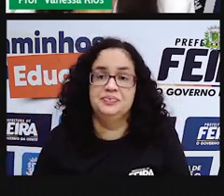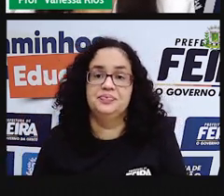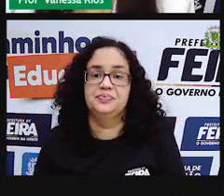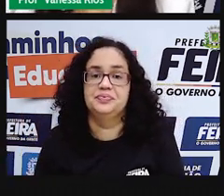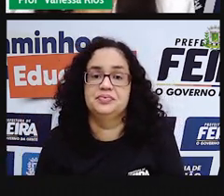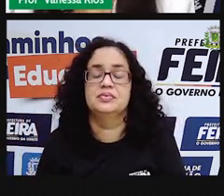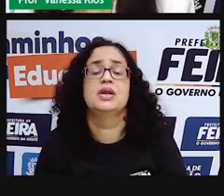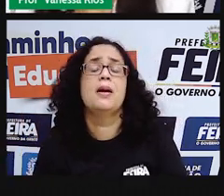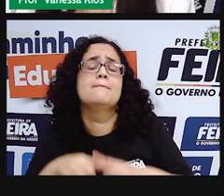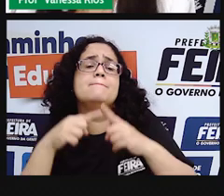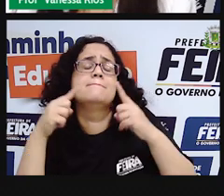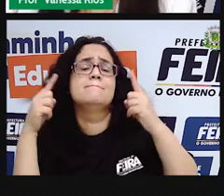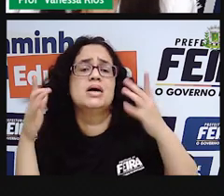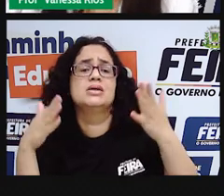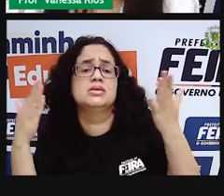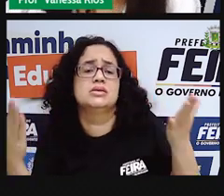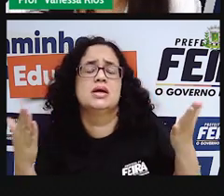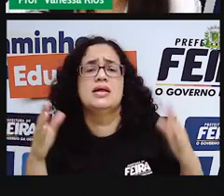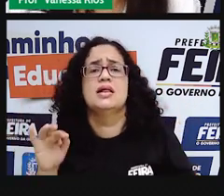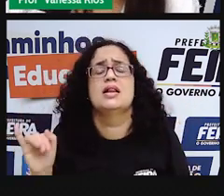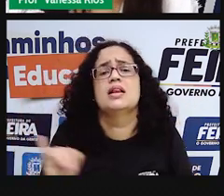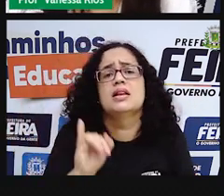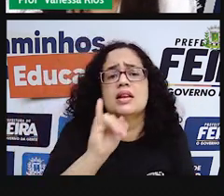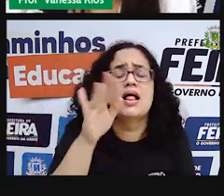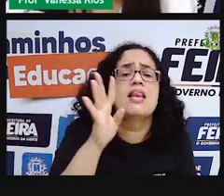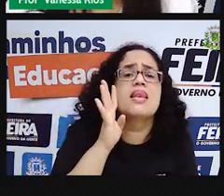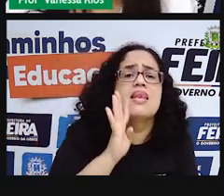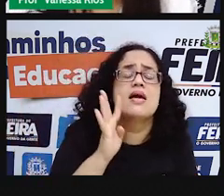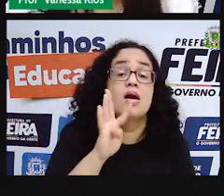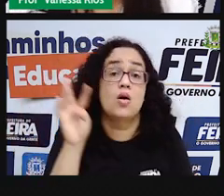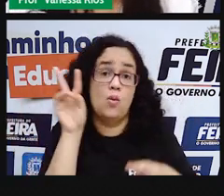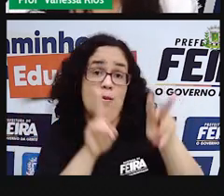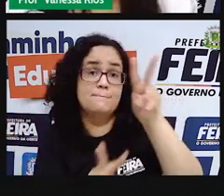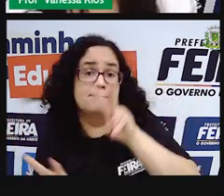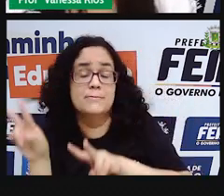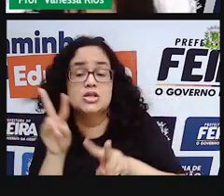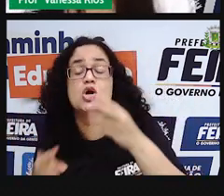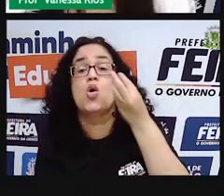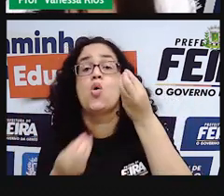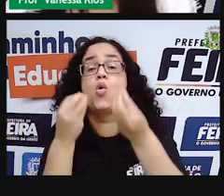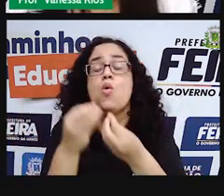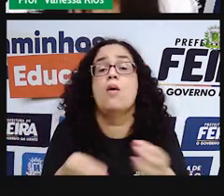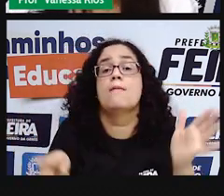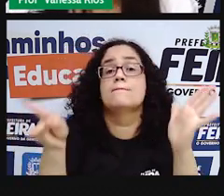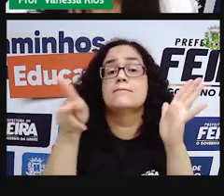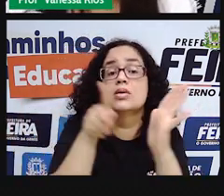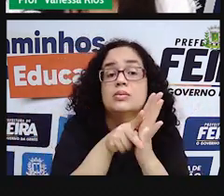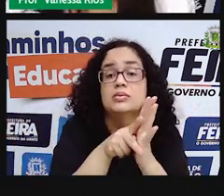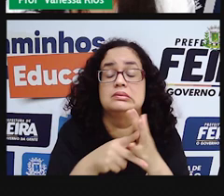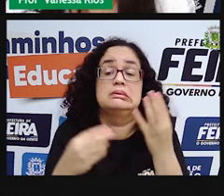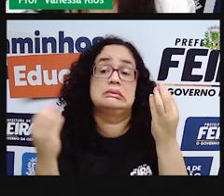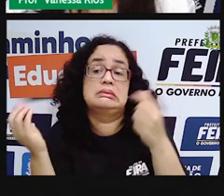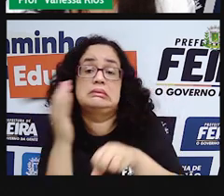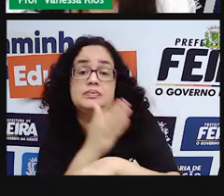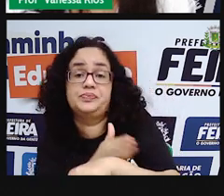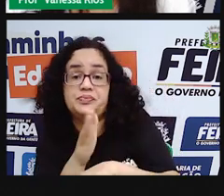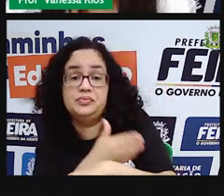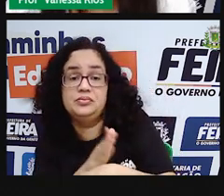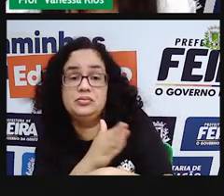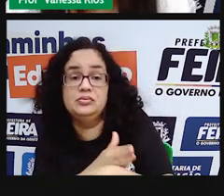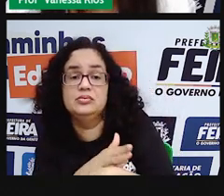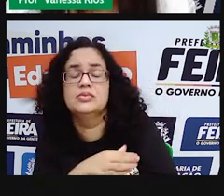Mas aí é muito interessante a gente observar como esta propriedade acontece na prática, não é?